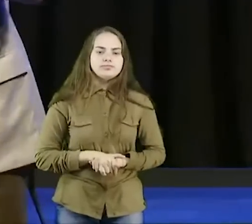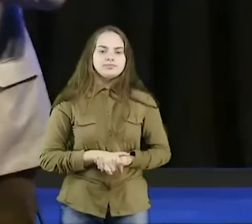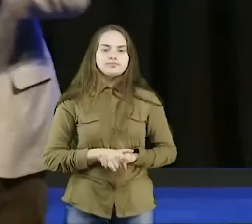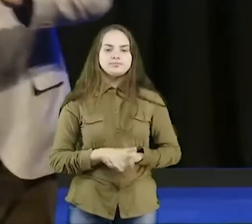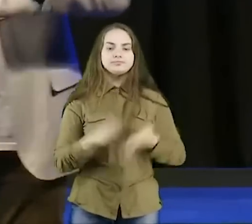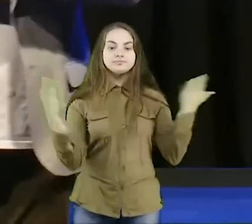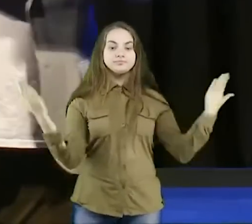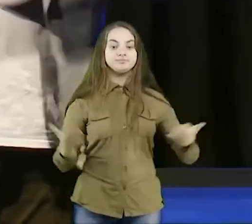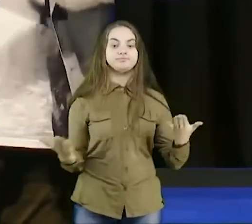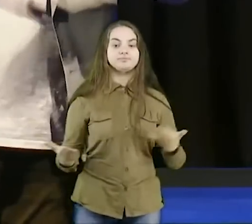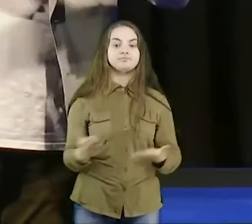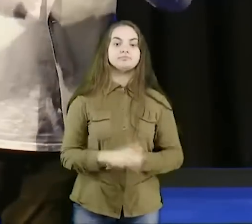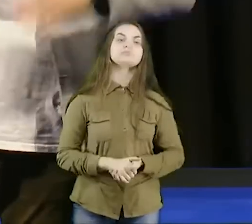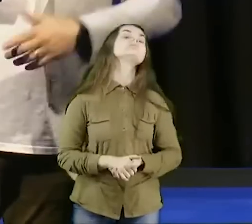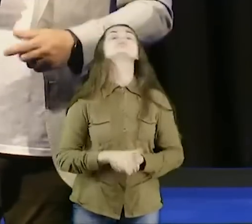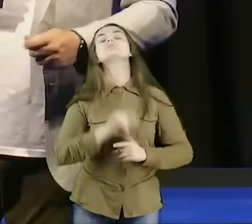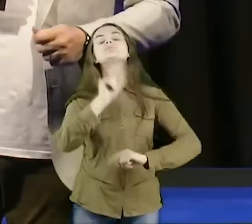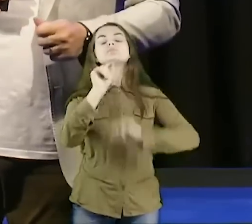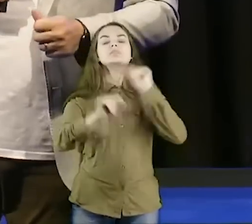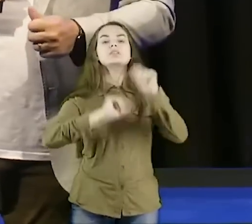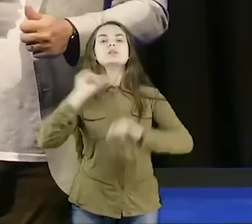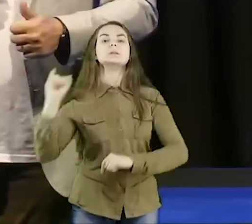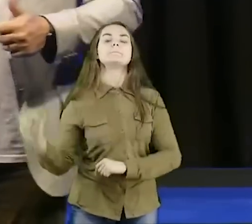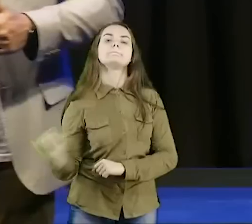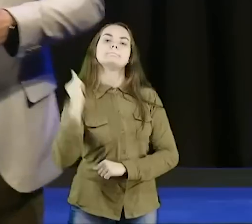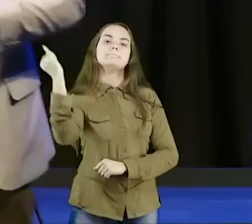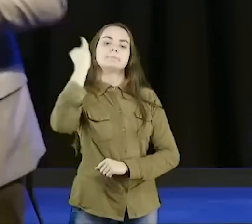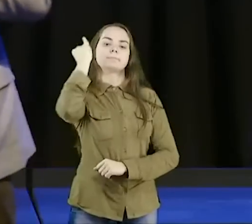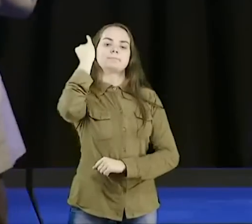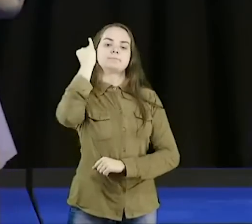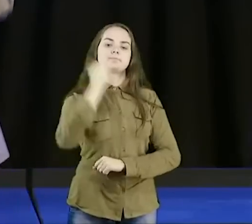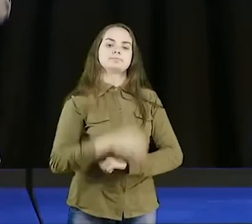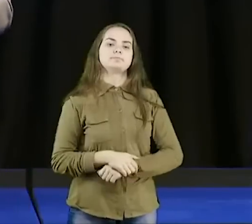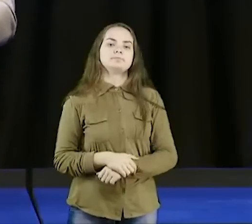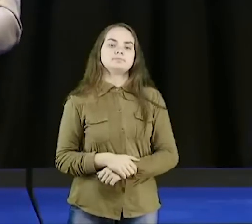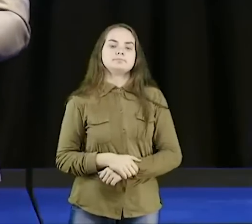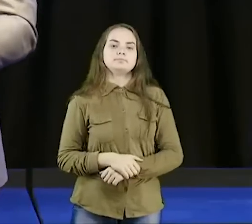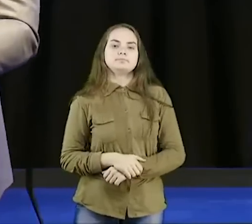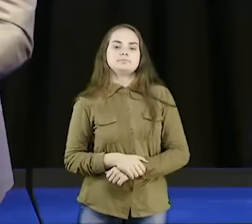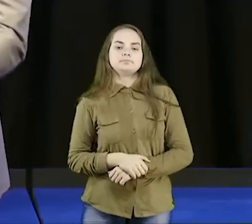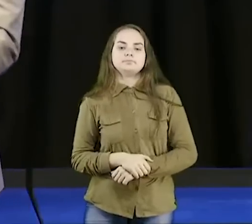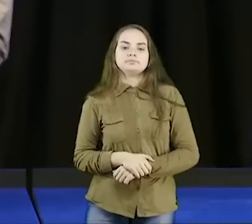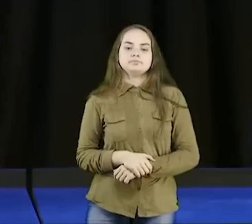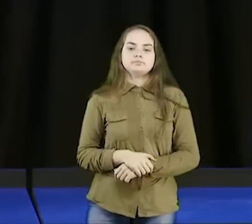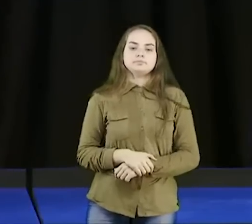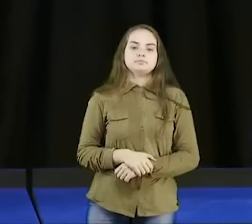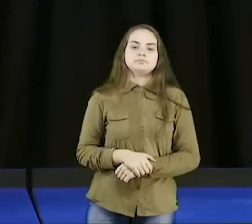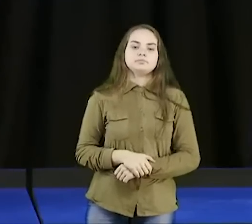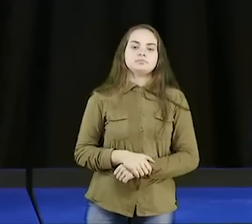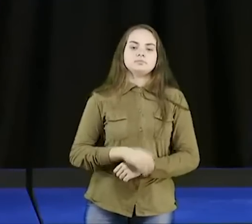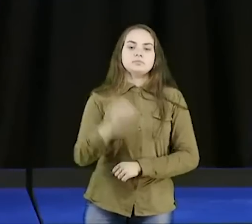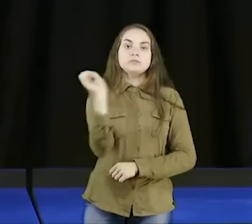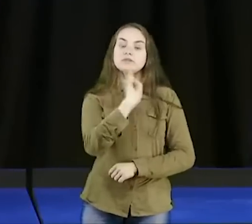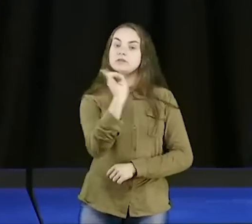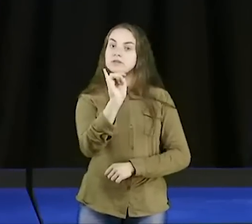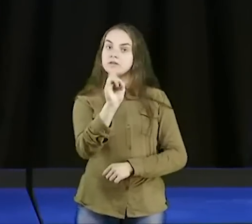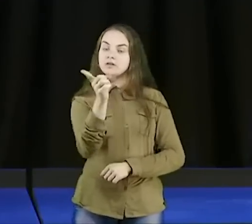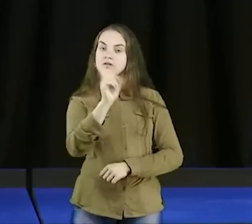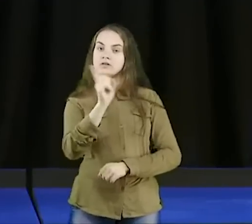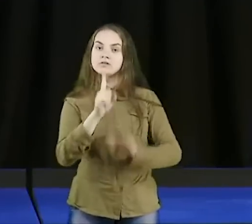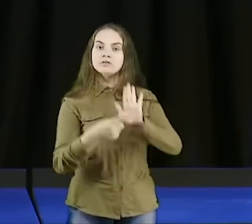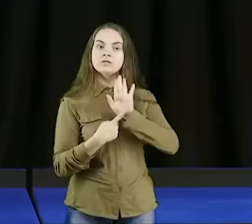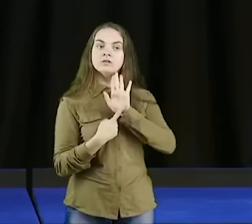agora, o que que é importante, para a gente, é que, se você não entrar, com a verdade, a verdade,